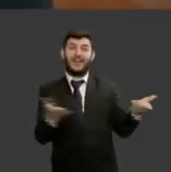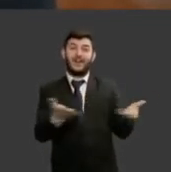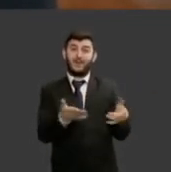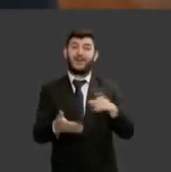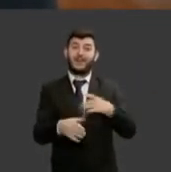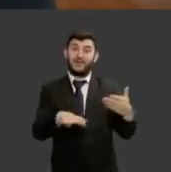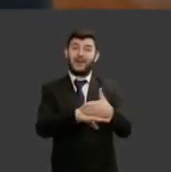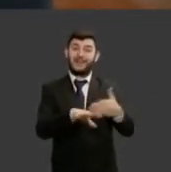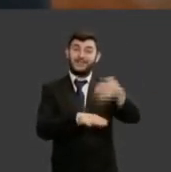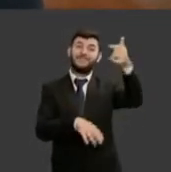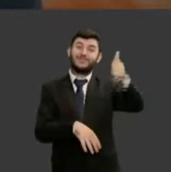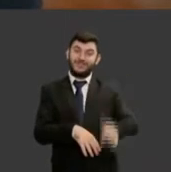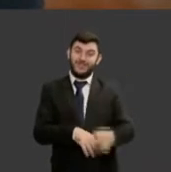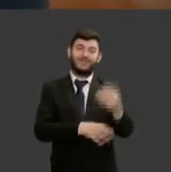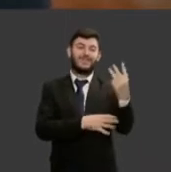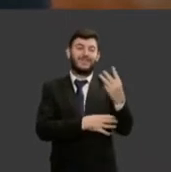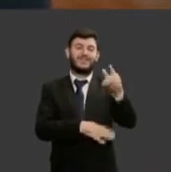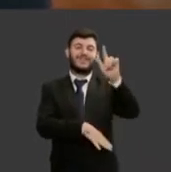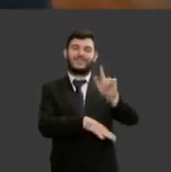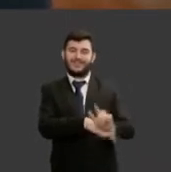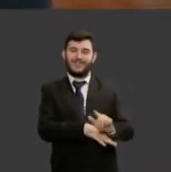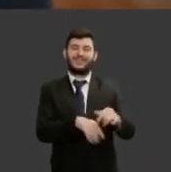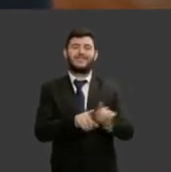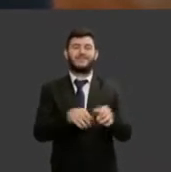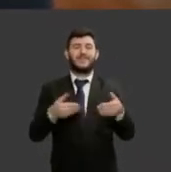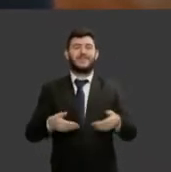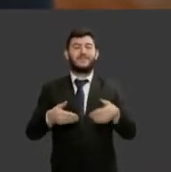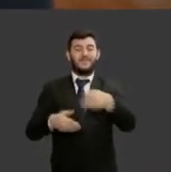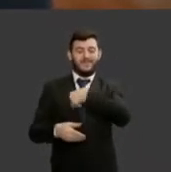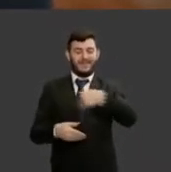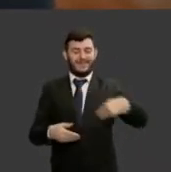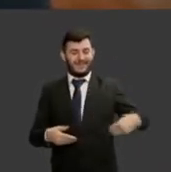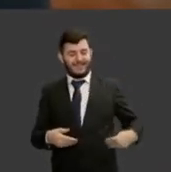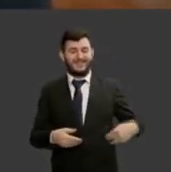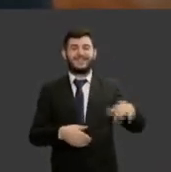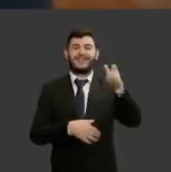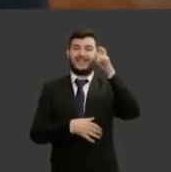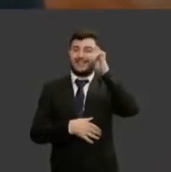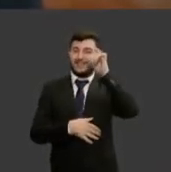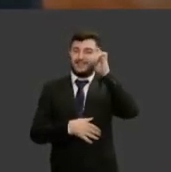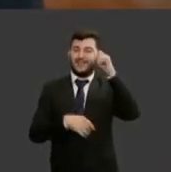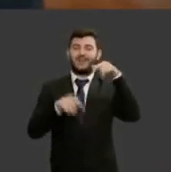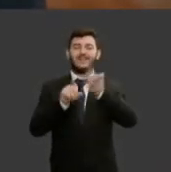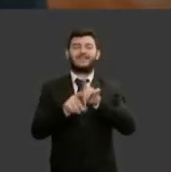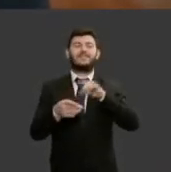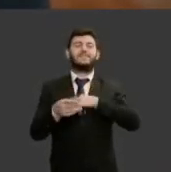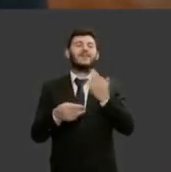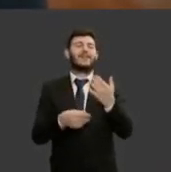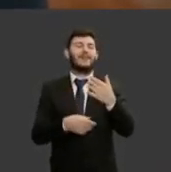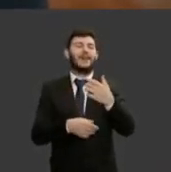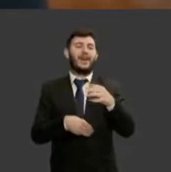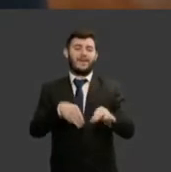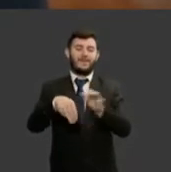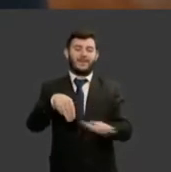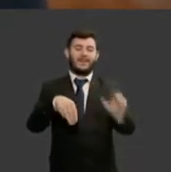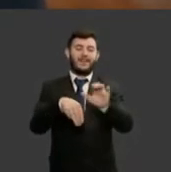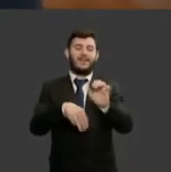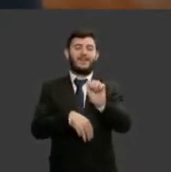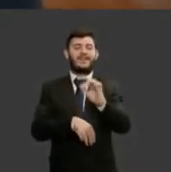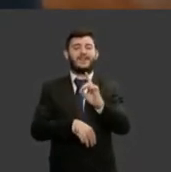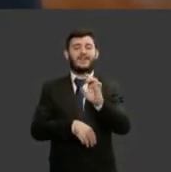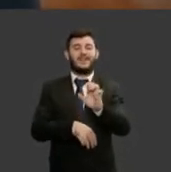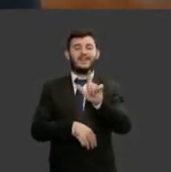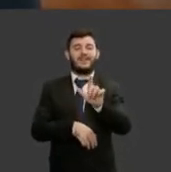Fernanda ministra Damares a conselheira Tânia Regina a ministra Adelaide são mulheres